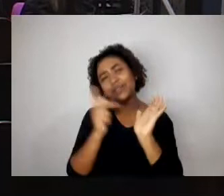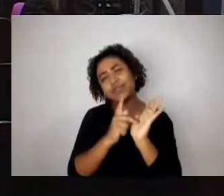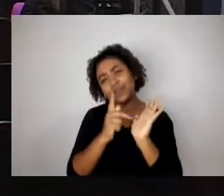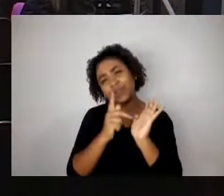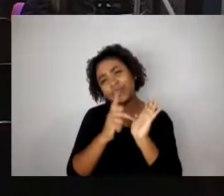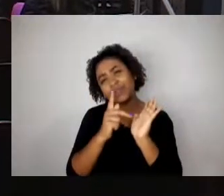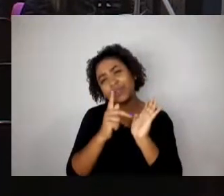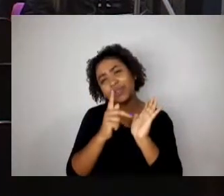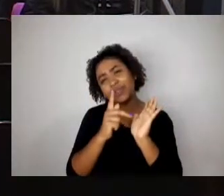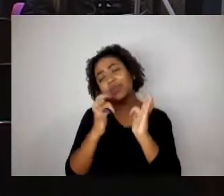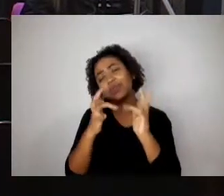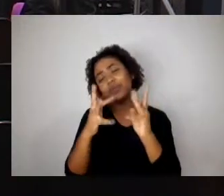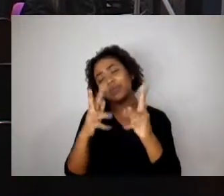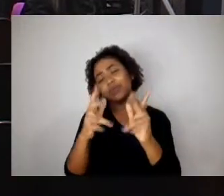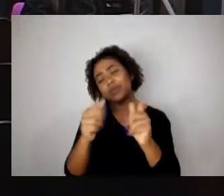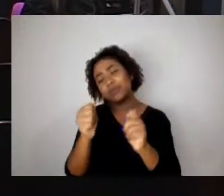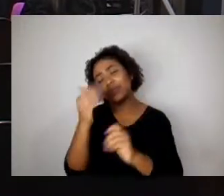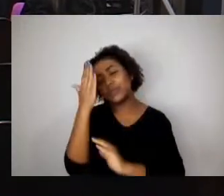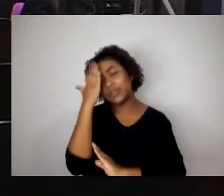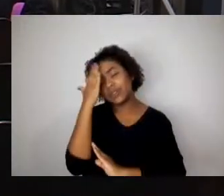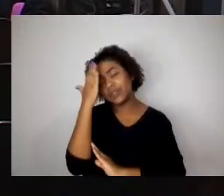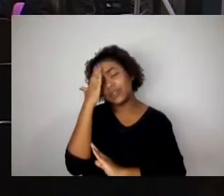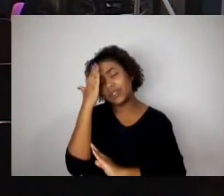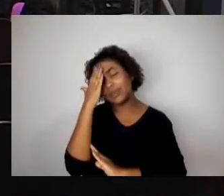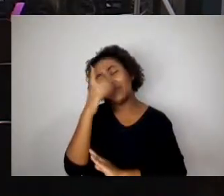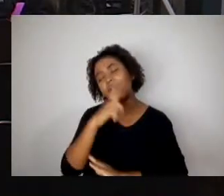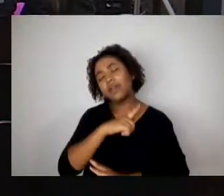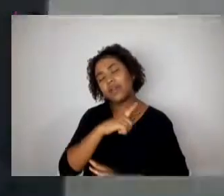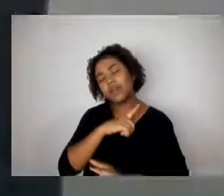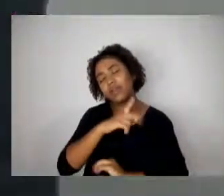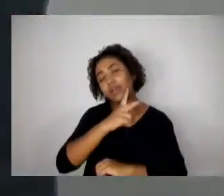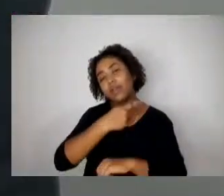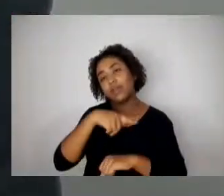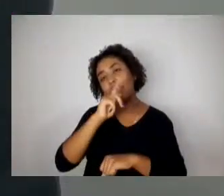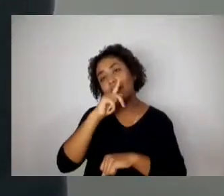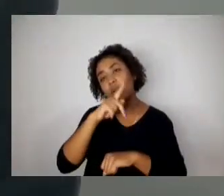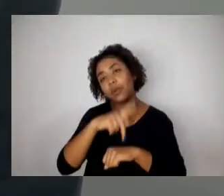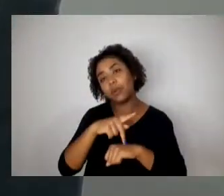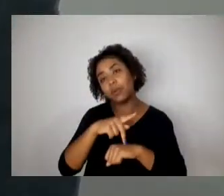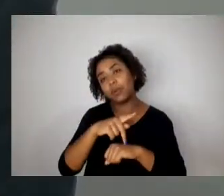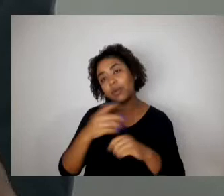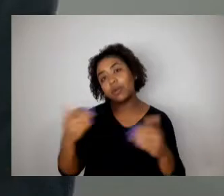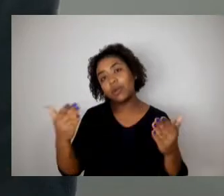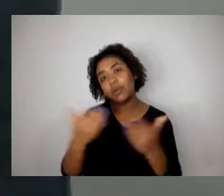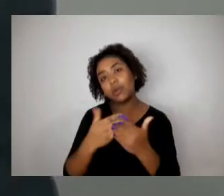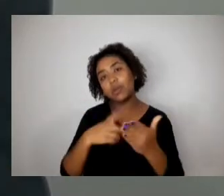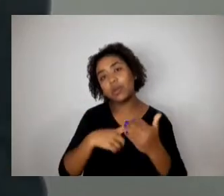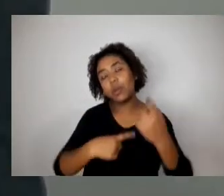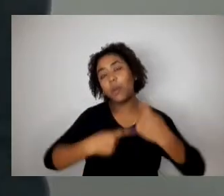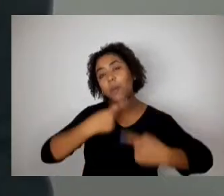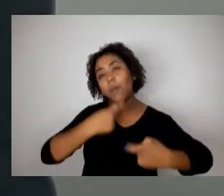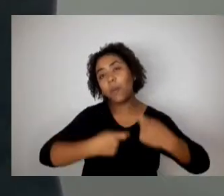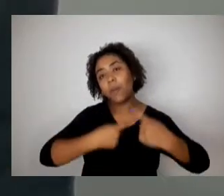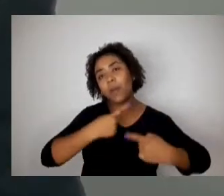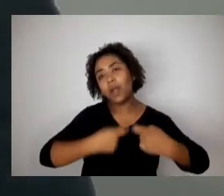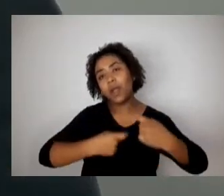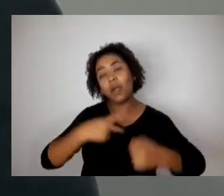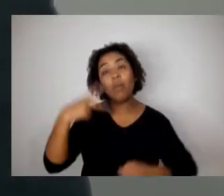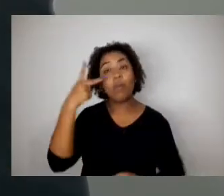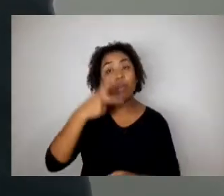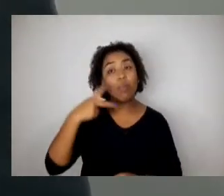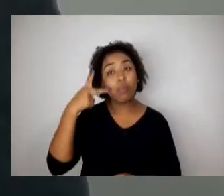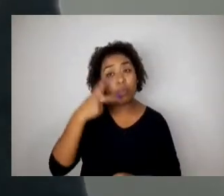existe no país, hoje, uma guerra política muito grande e a gente tem que tomar muito cuidado porque